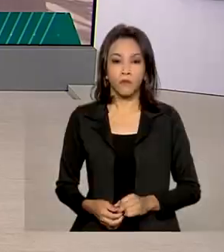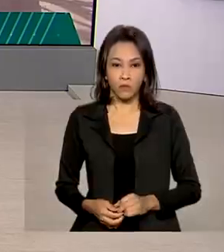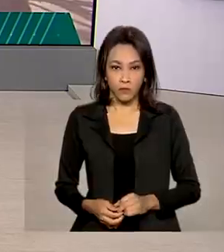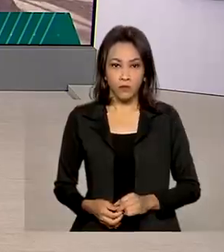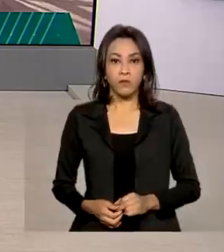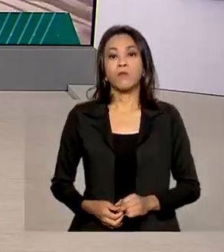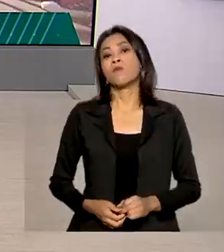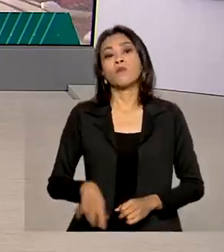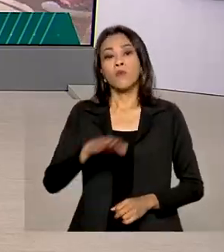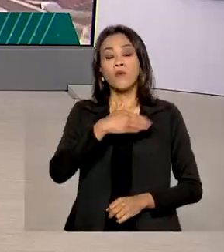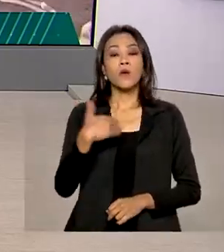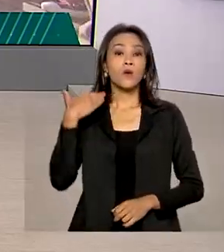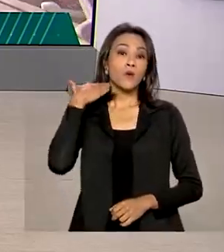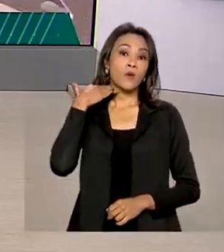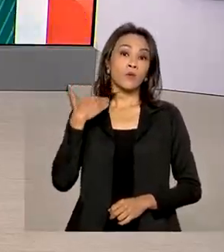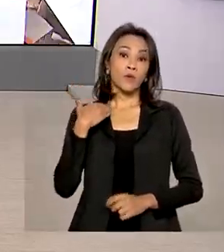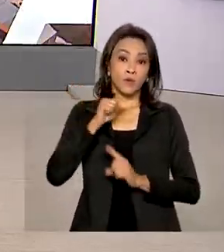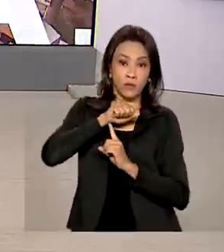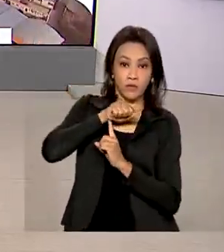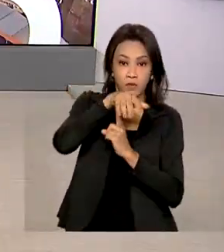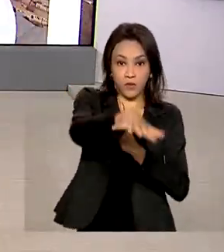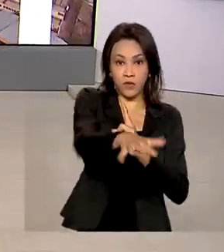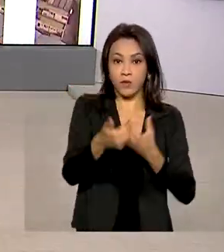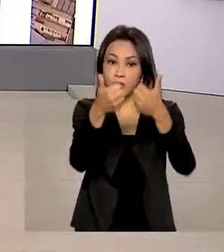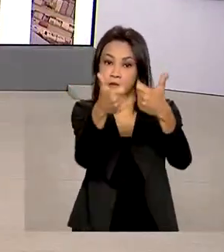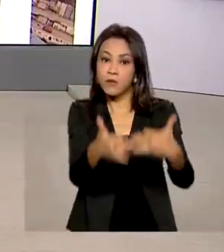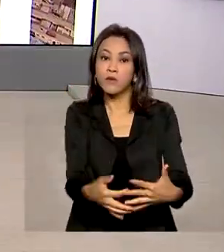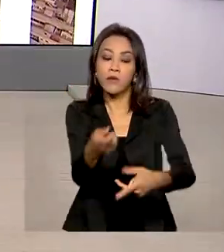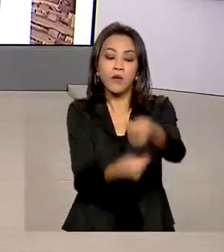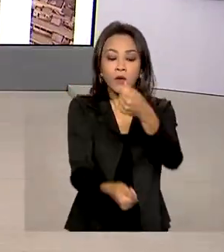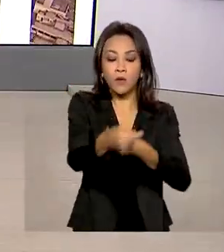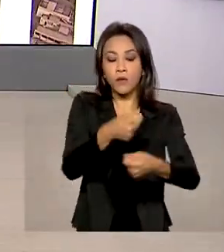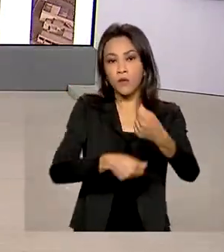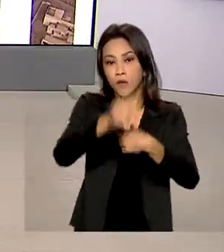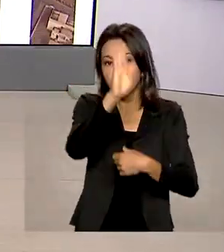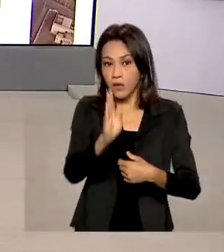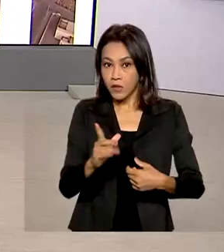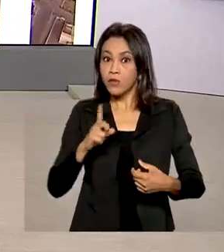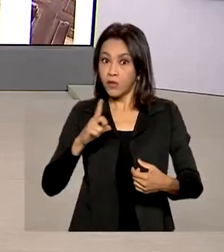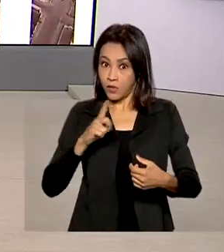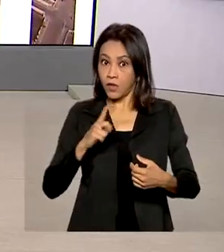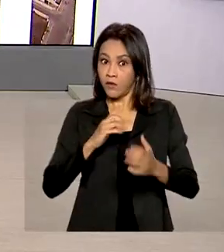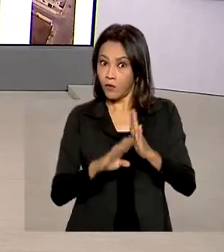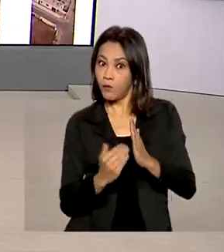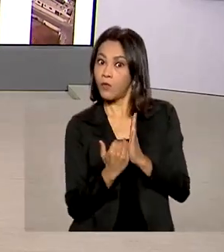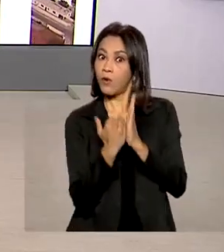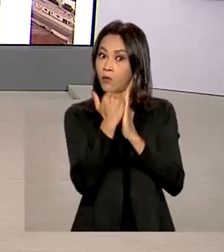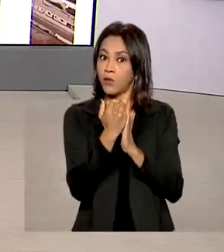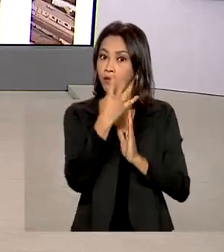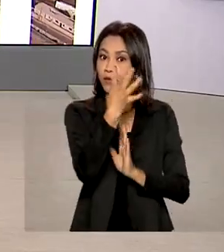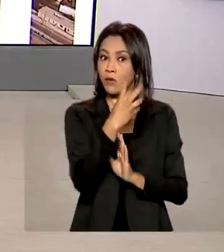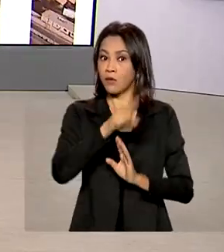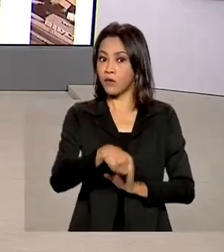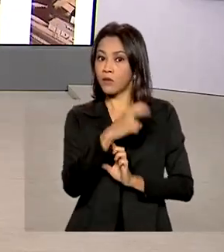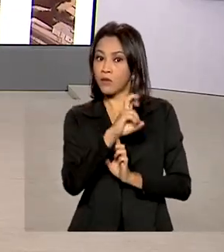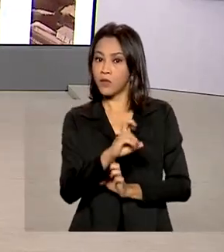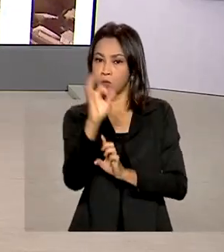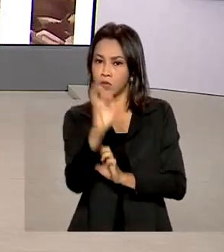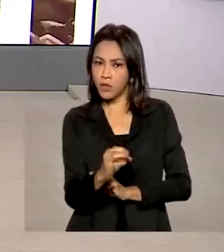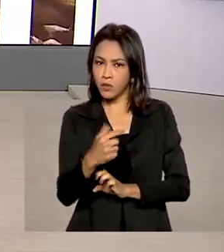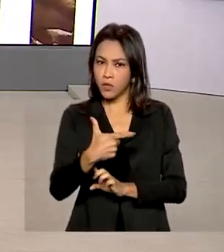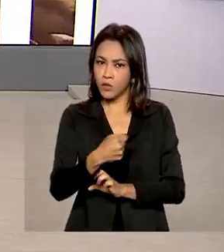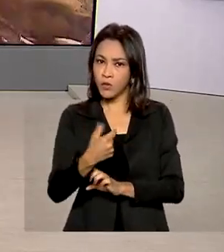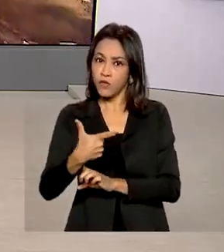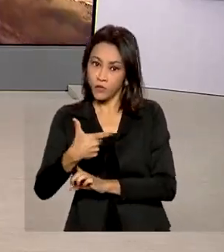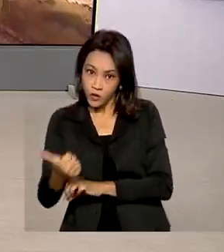O Banco Central indica que a economia brasileira registrou um crescimento de 4,5% em 2021. É a chamada